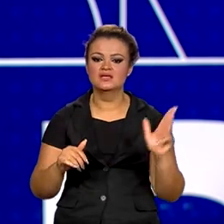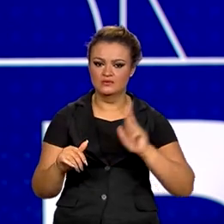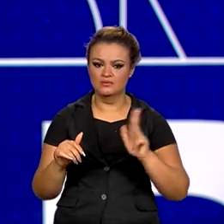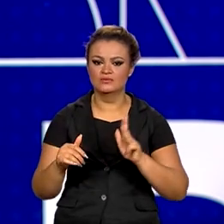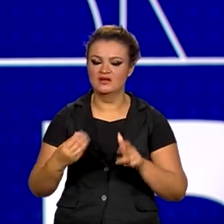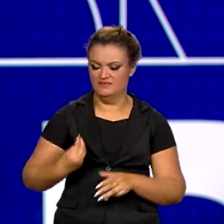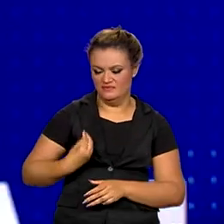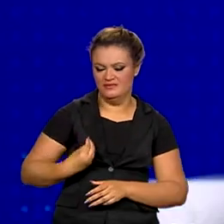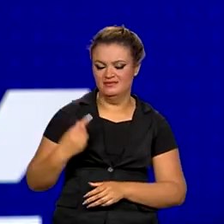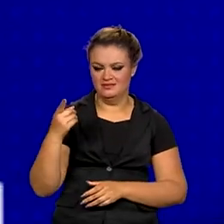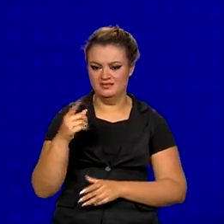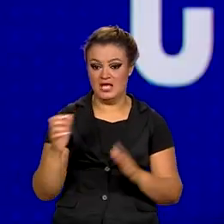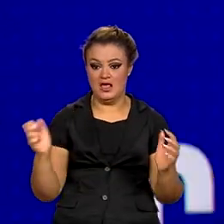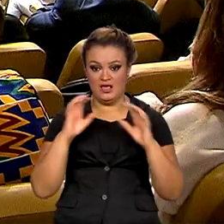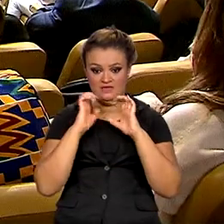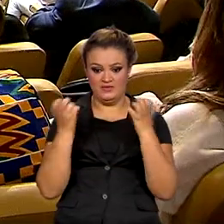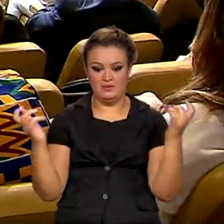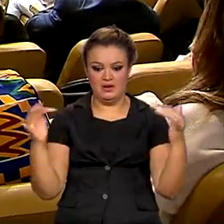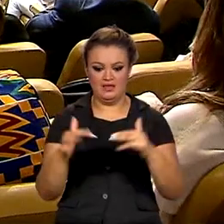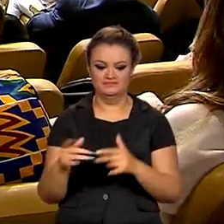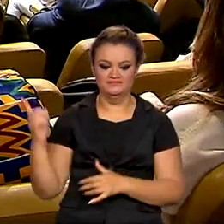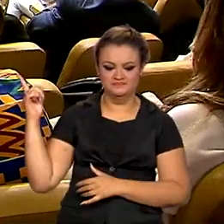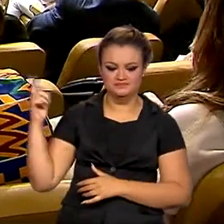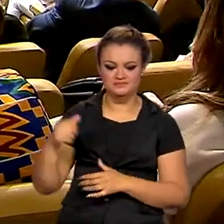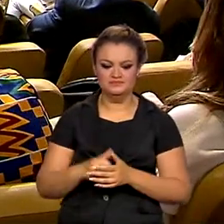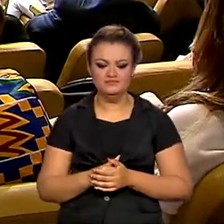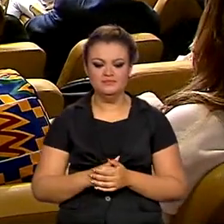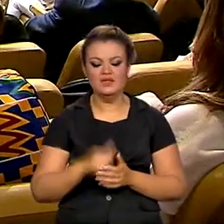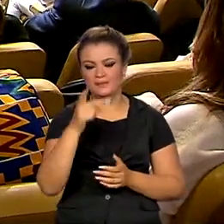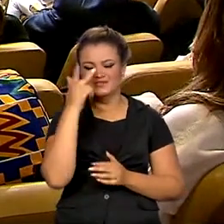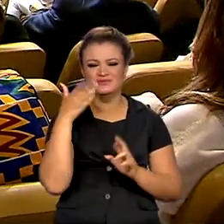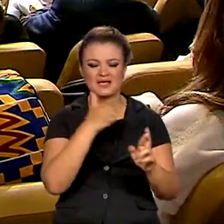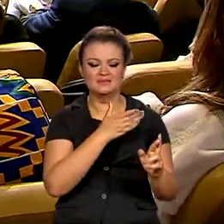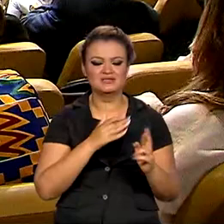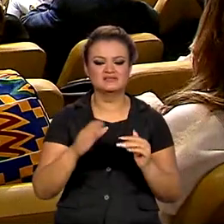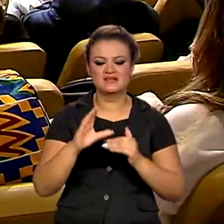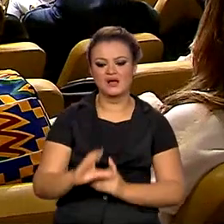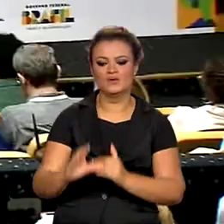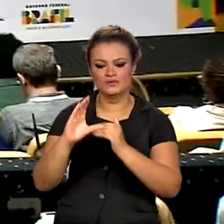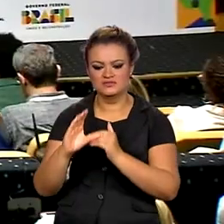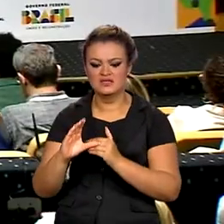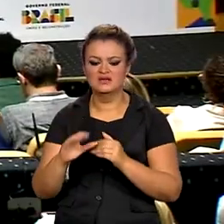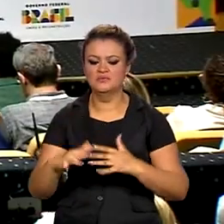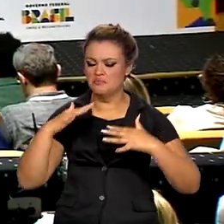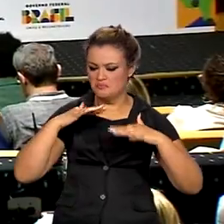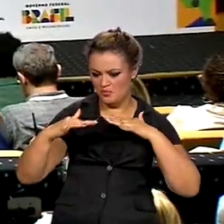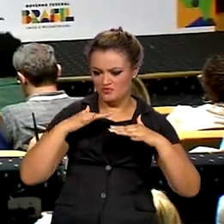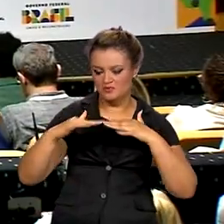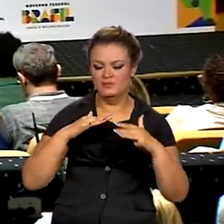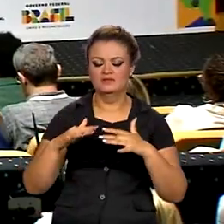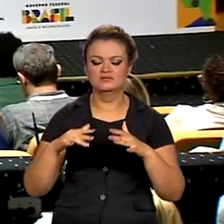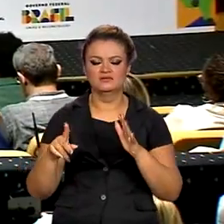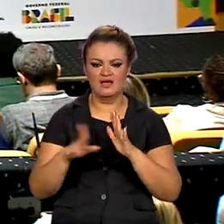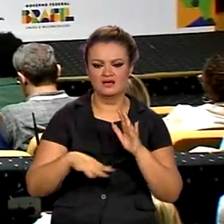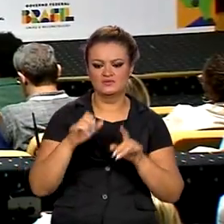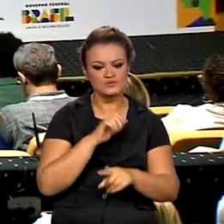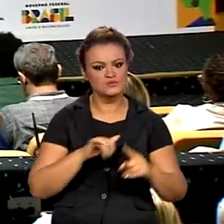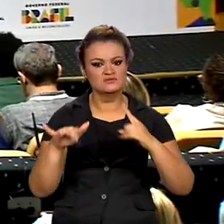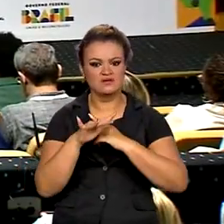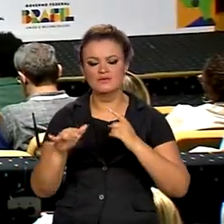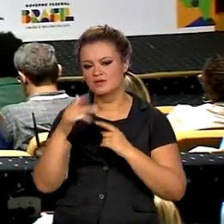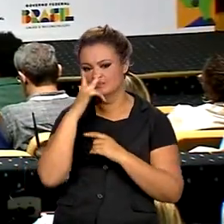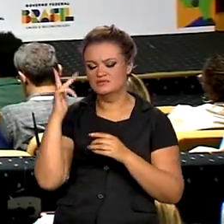Lula vai marcar presença. Representantes de conselhos nacionais, movimentos sociais e